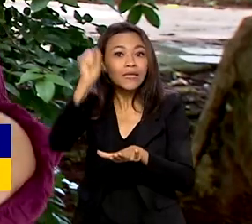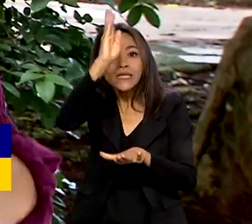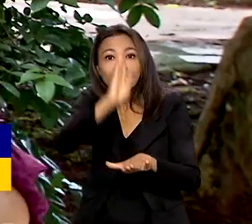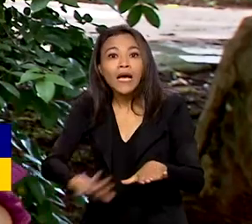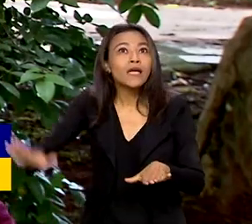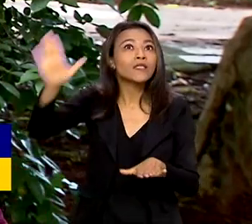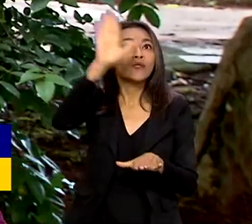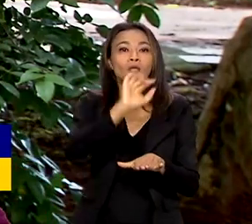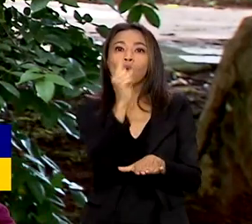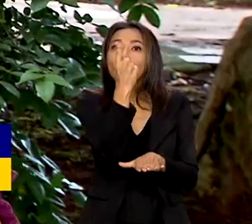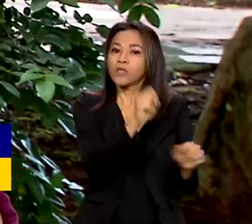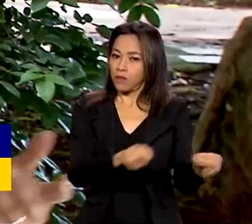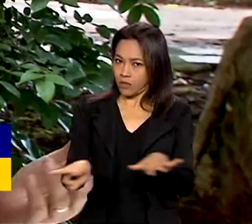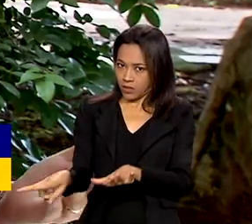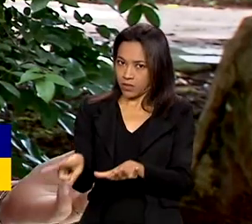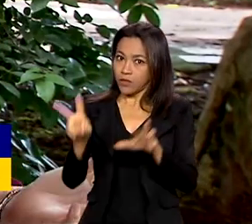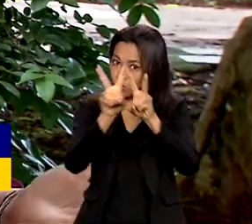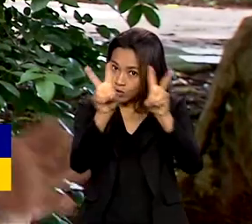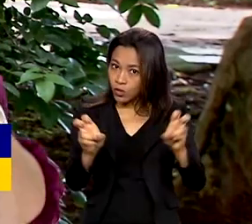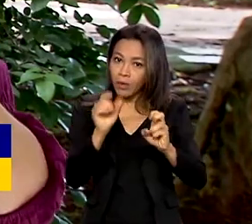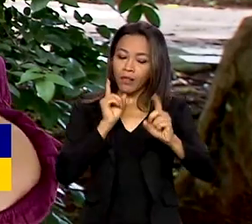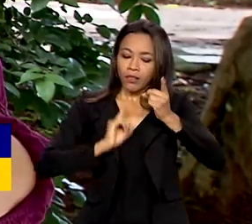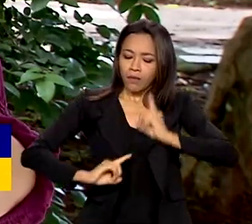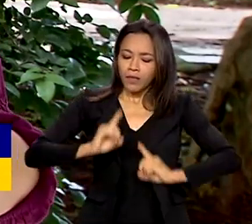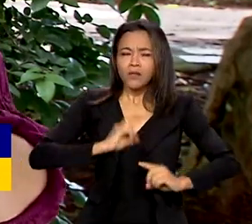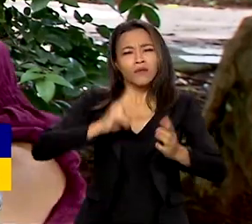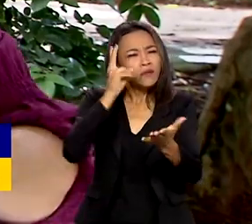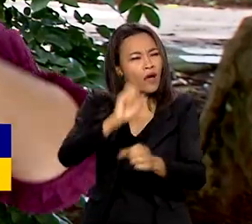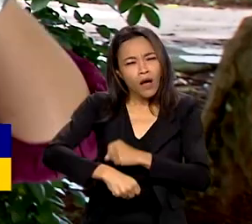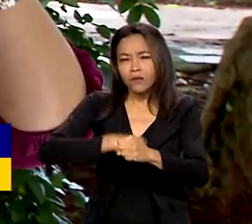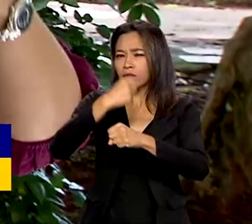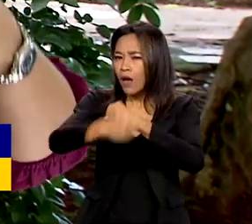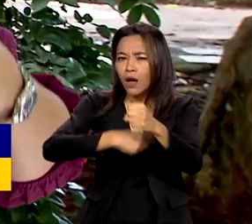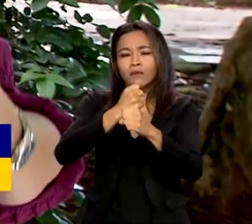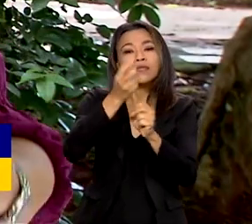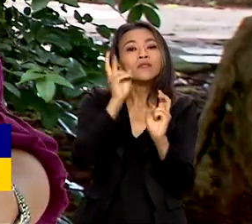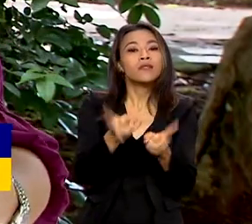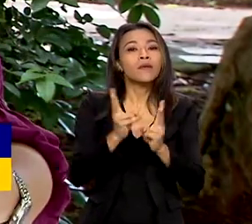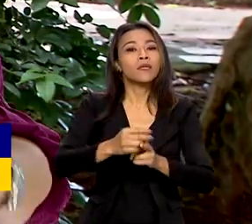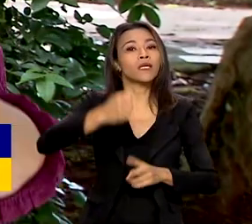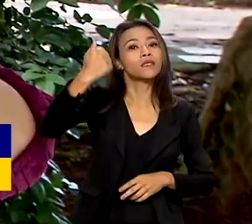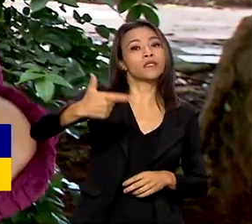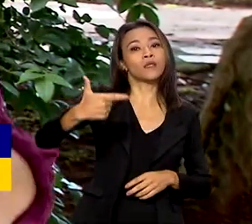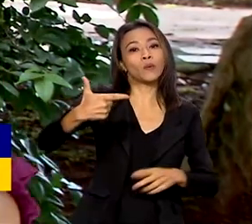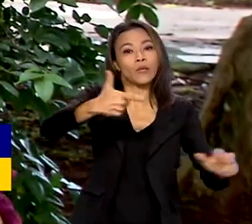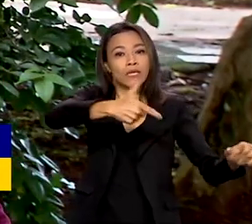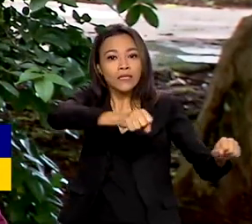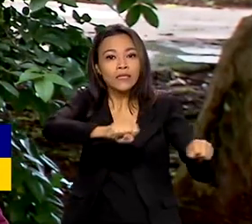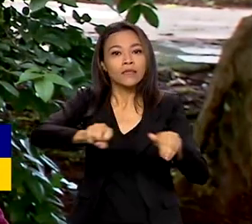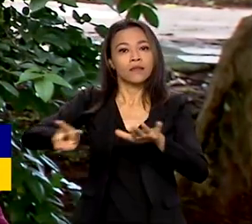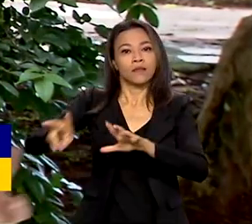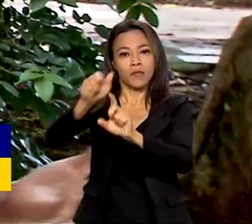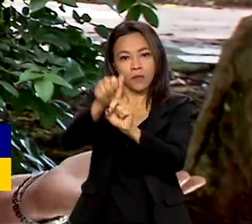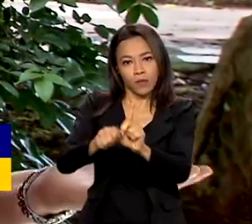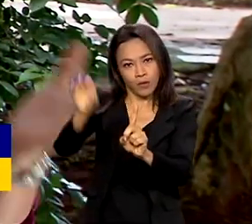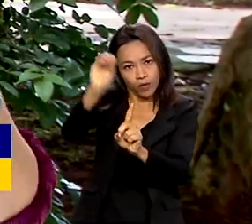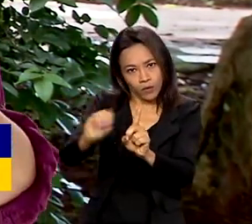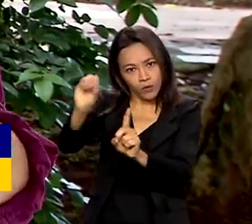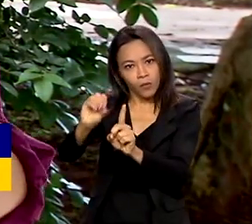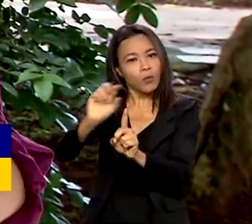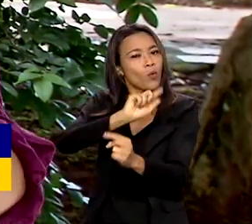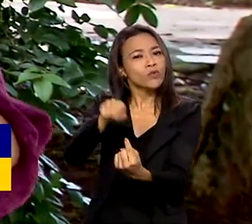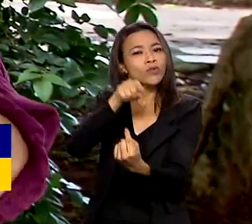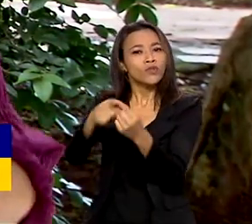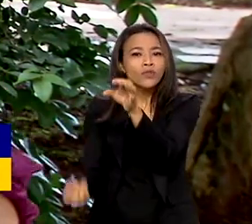sobre a Depressão. O evento será realizado todos os anos, na segunda semana de outubro. Além de estimular a implementação de